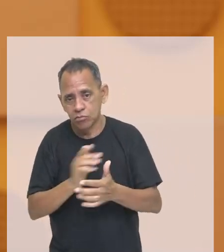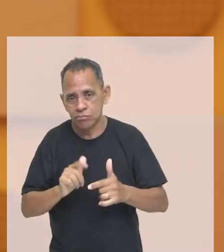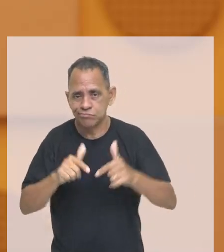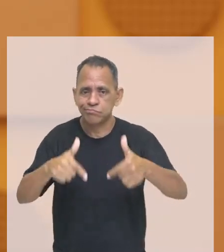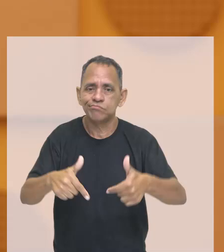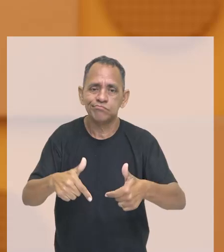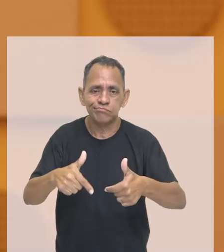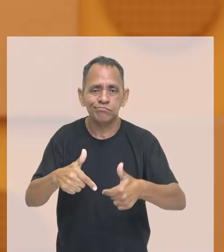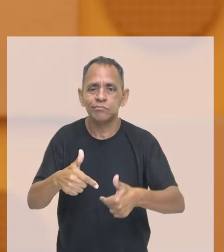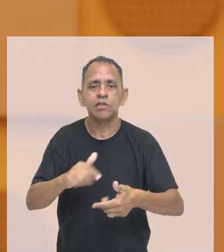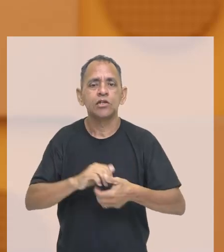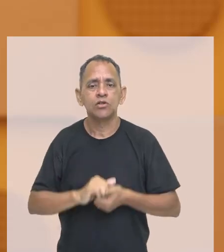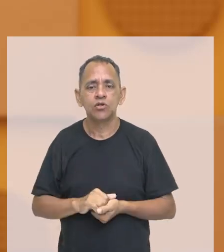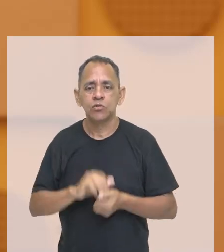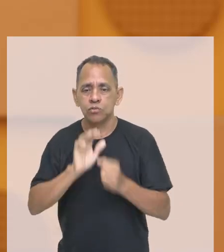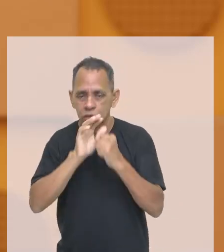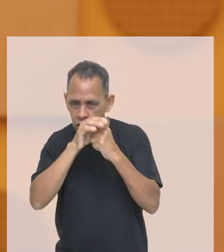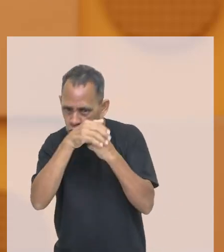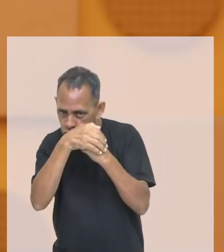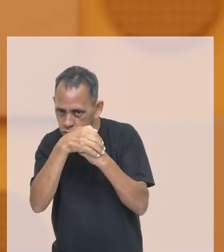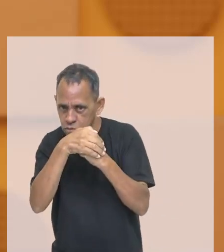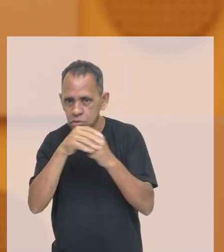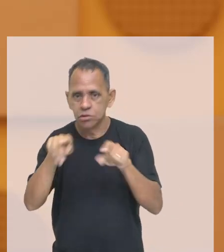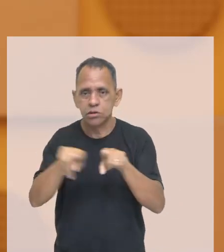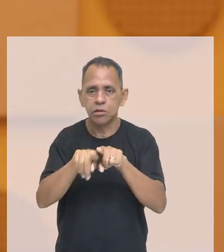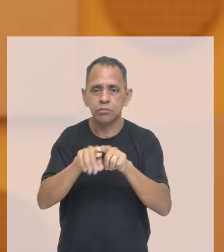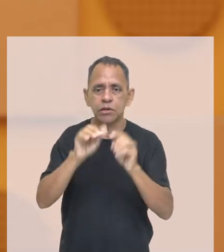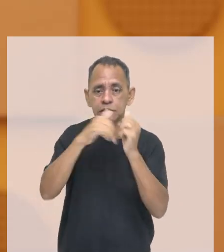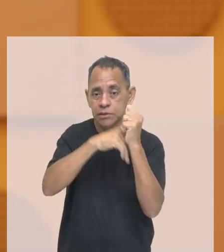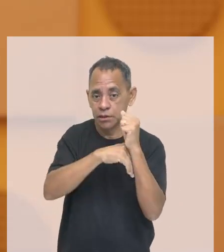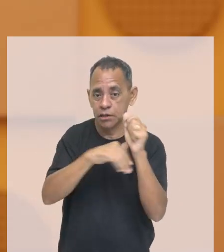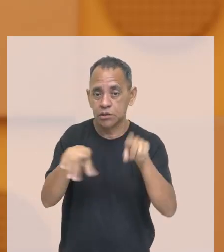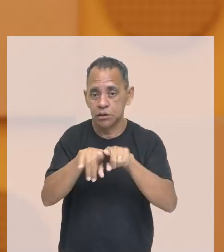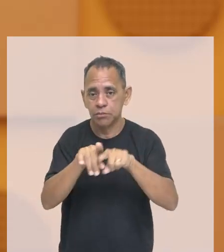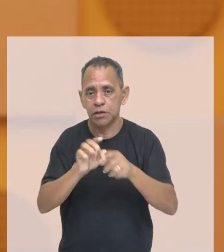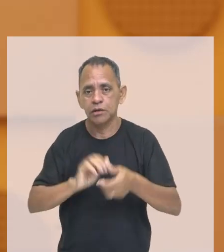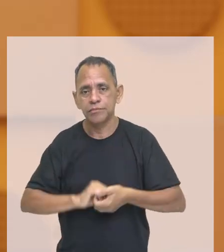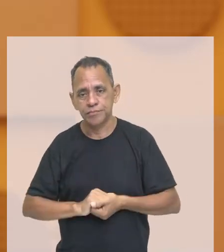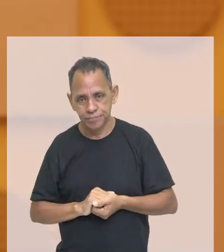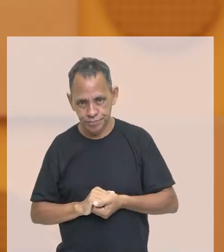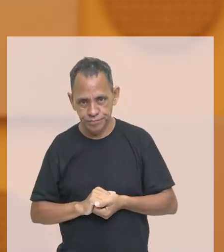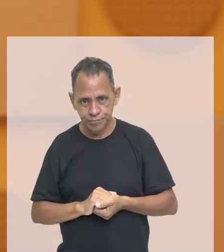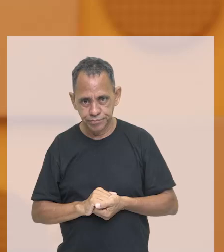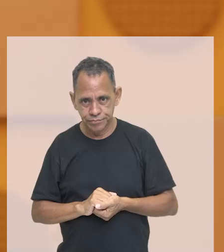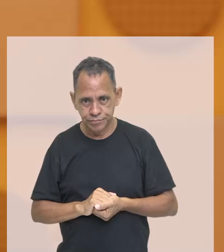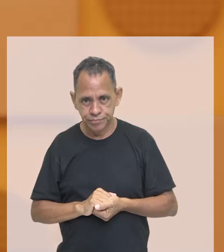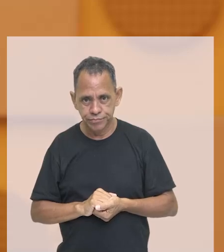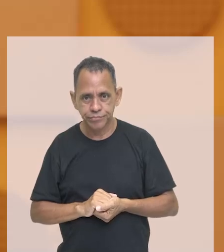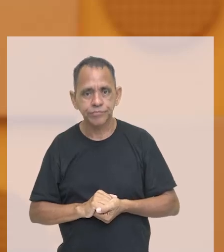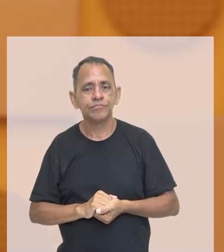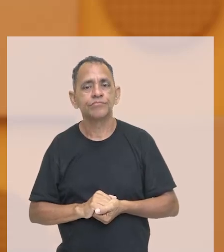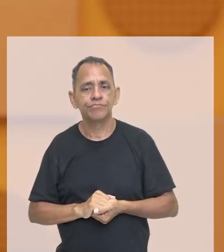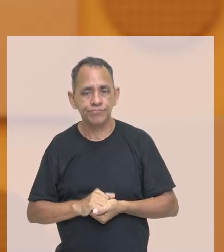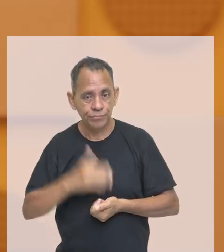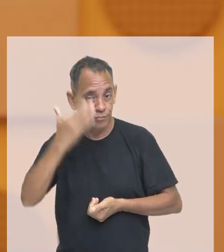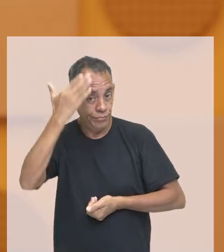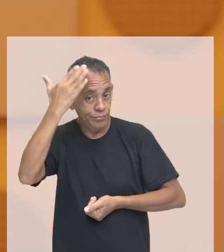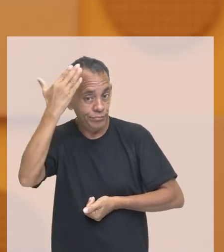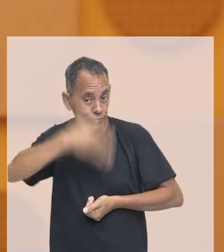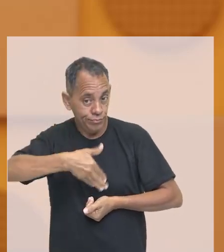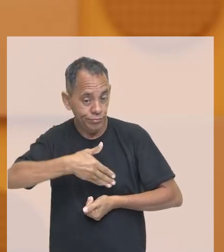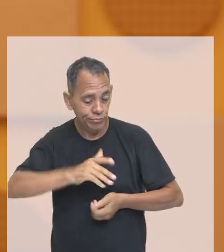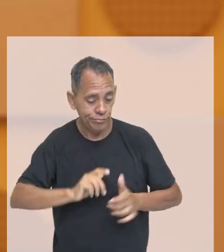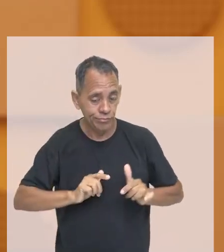apagar a prova dos seus atos, por assim dizer. Muitas pessoas presas e desaparecidas na